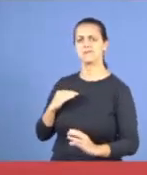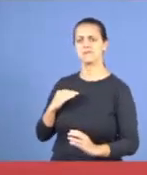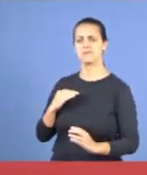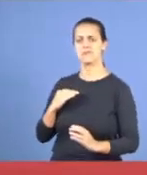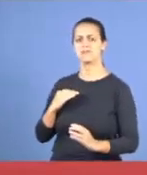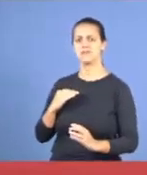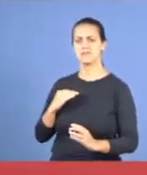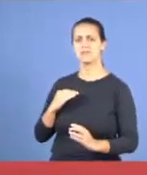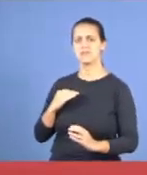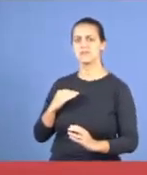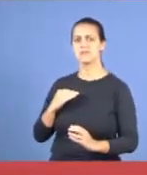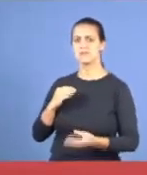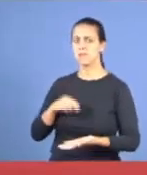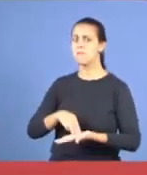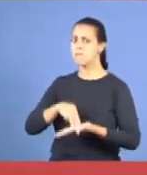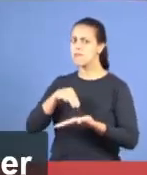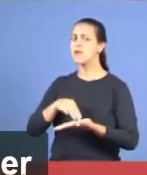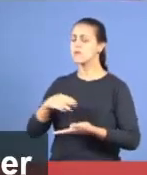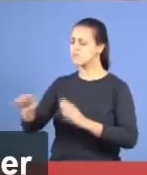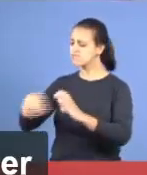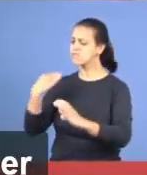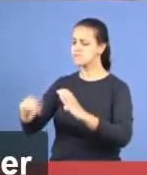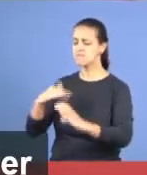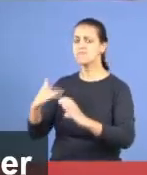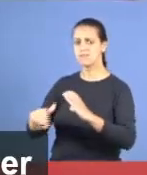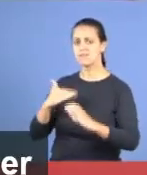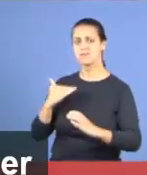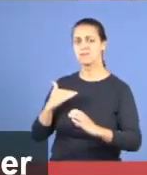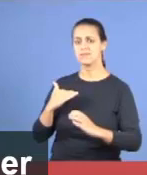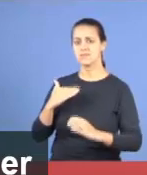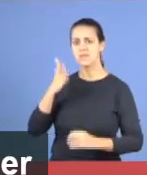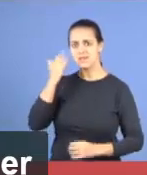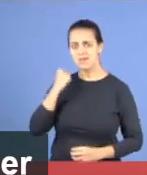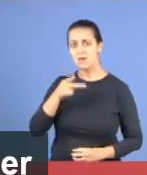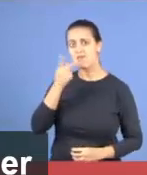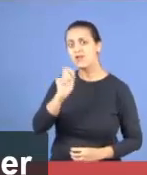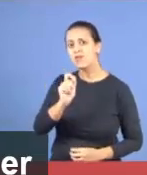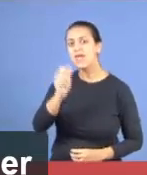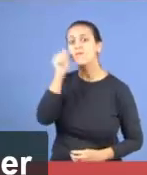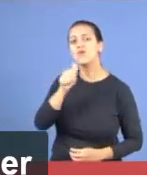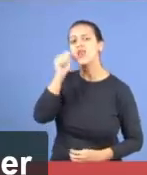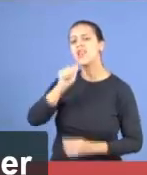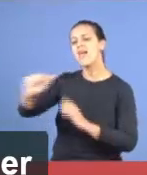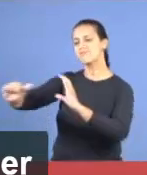os membros, os obreiros, e sabe quem fala mais, disso, são as mulheres,